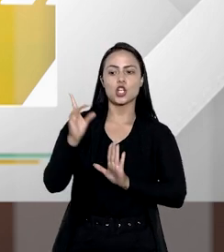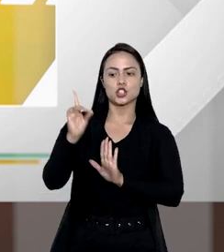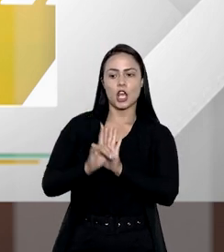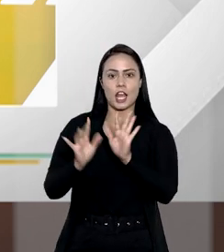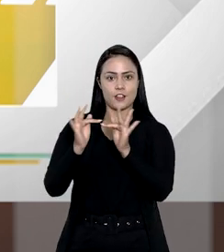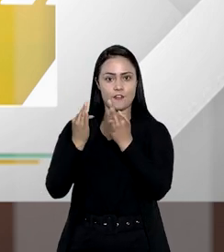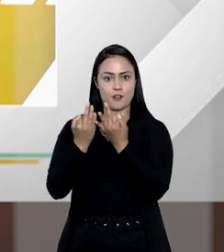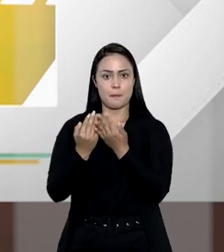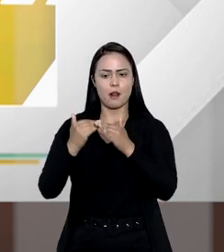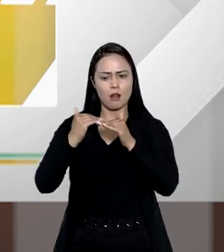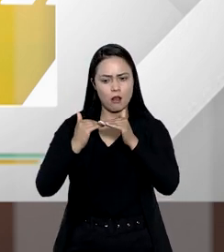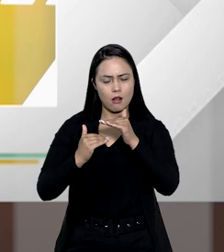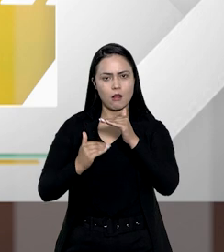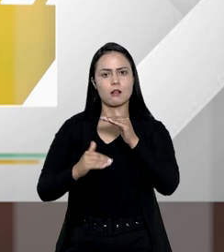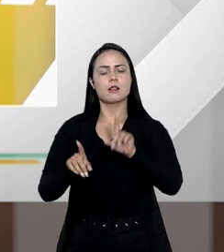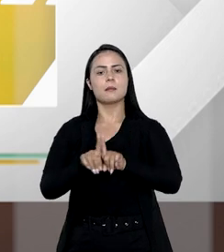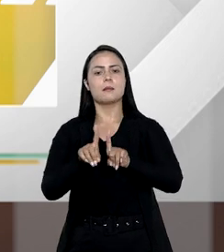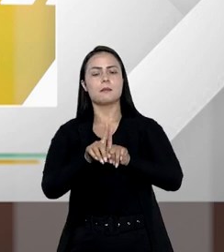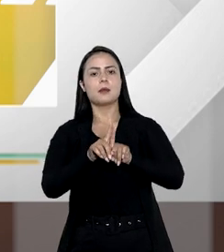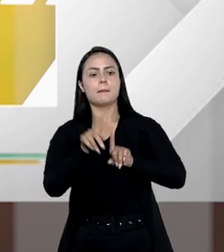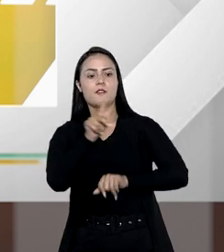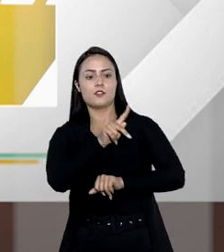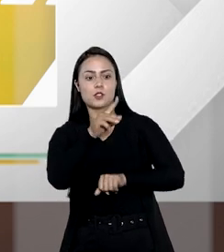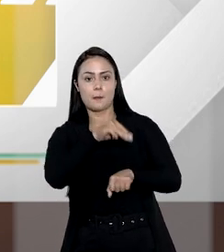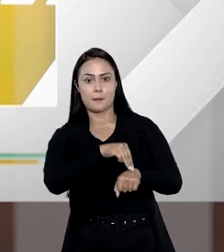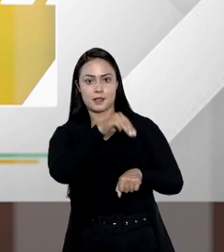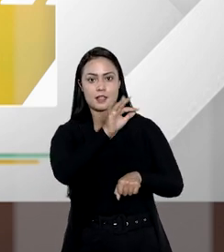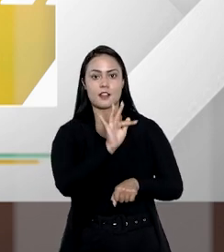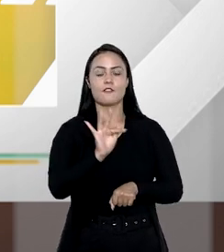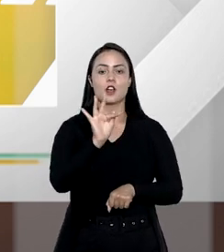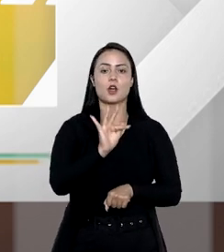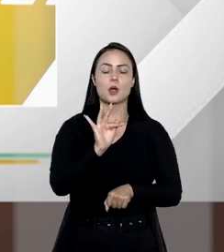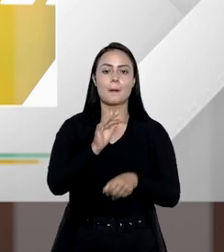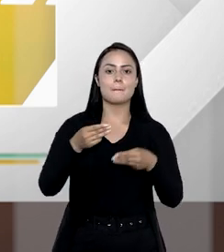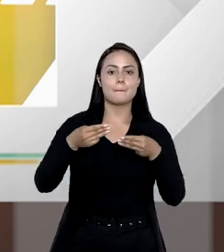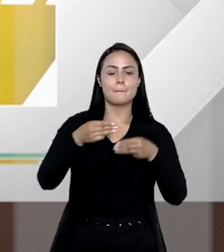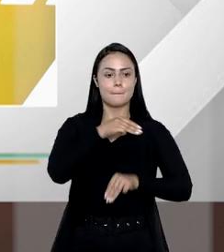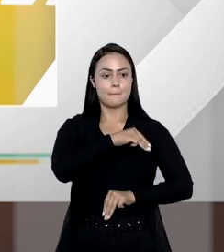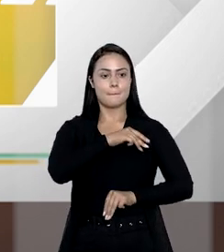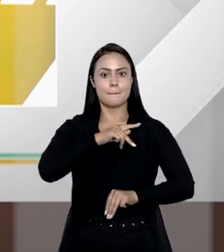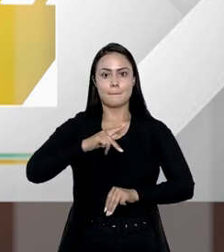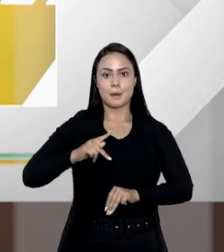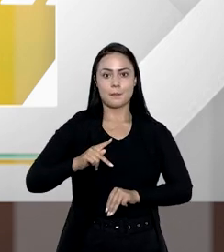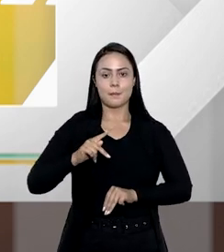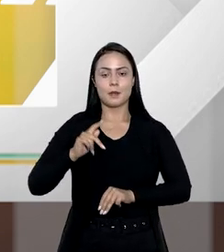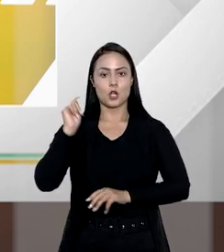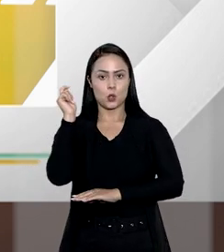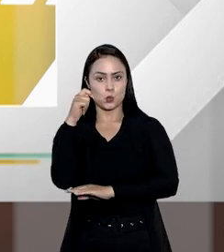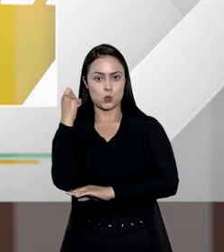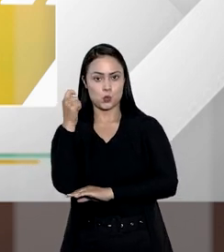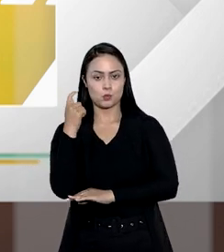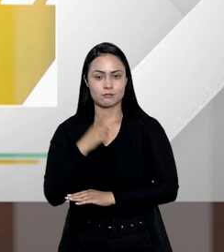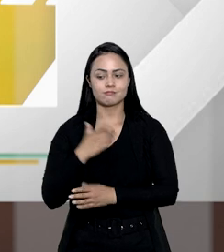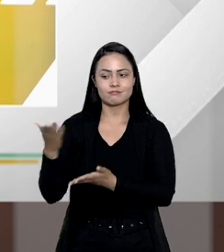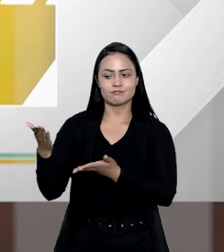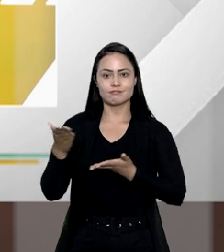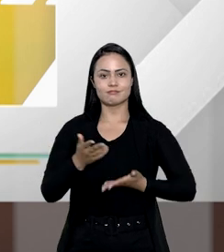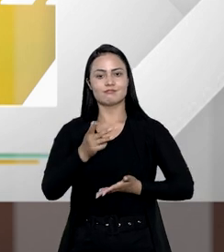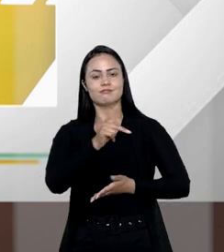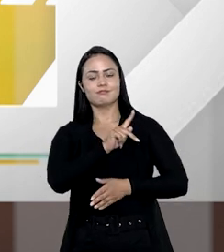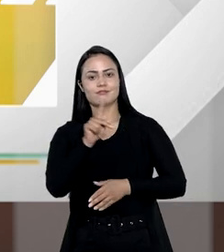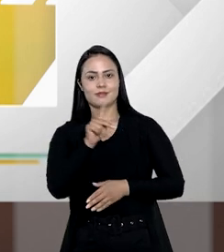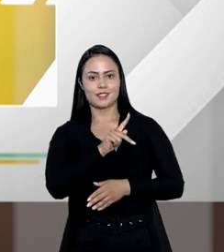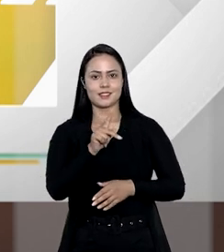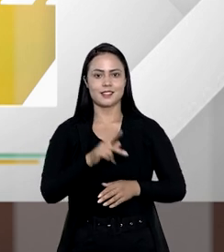direito de família e sucessões e professor do mestrado da Faculdade do Ministério Público do Rio Grande do Sul. Seja muito bem-vindo,